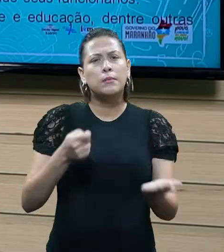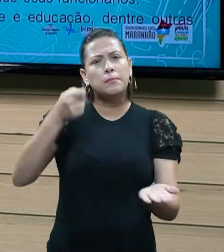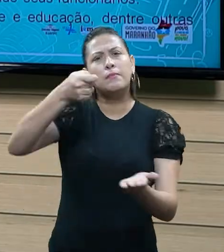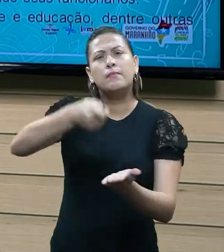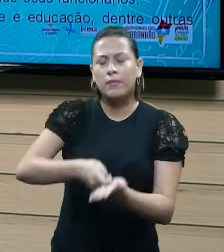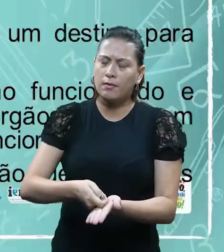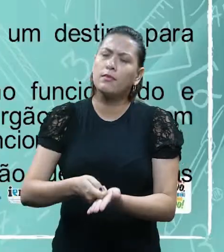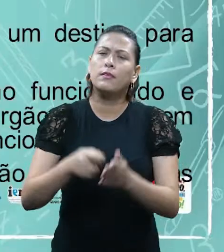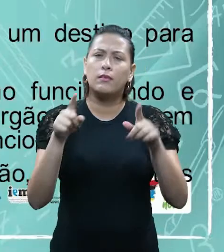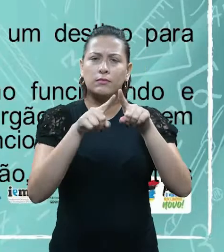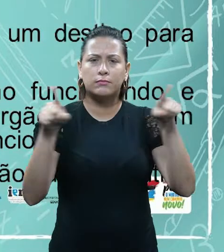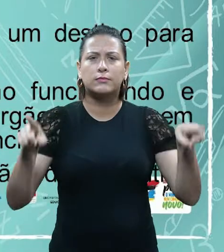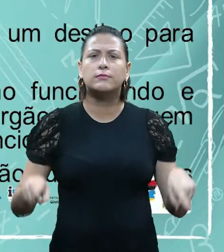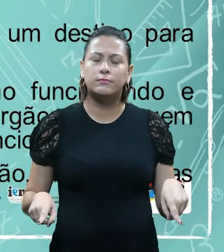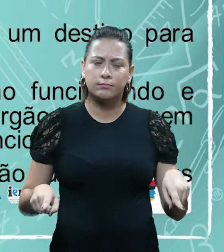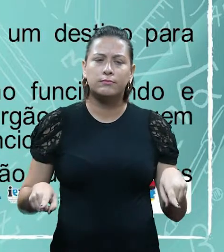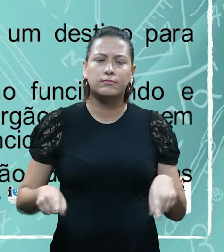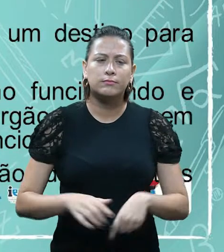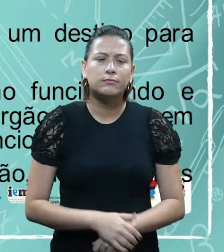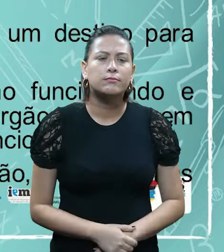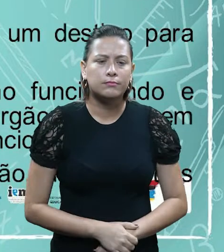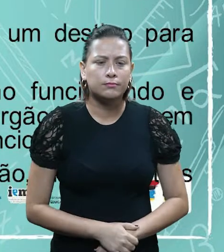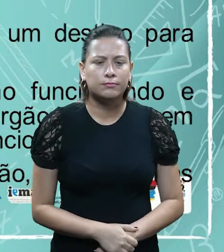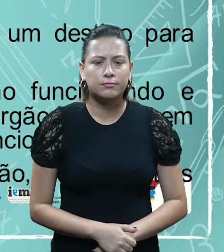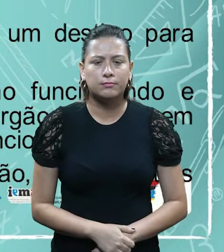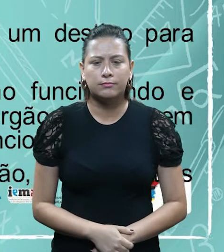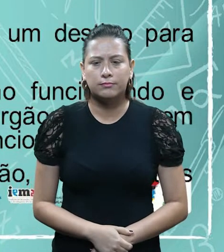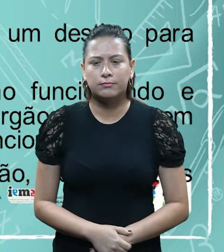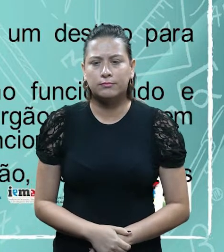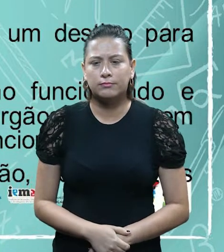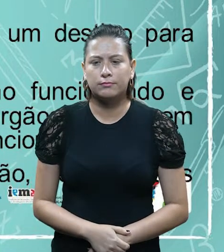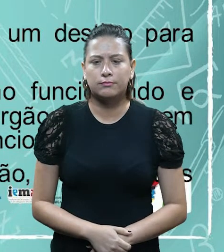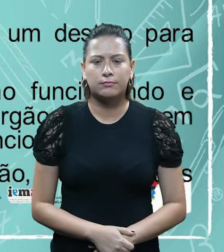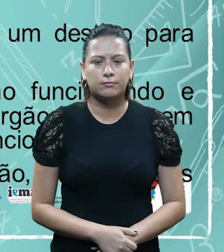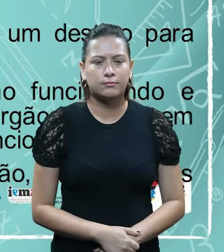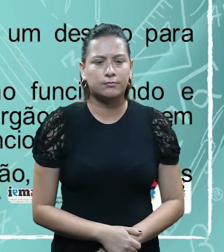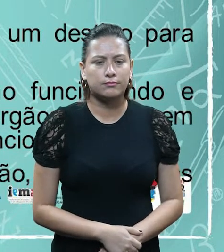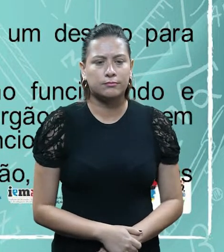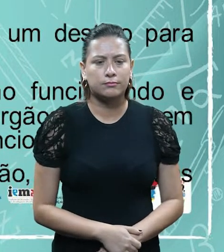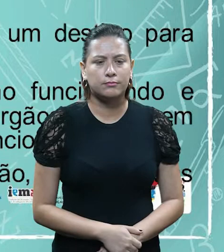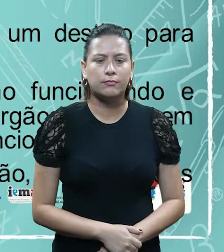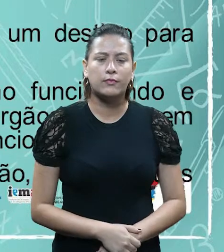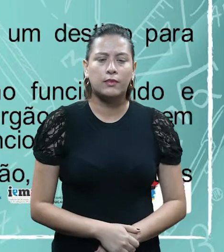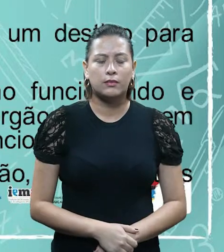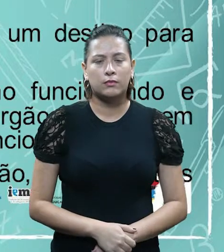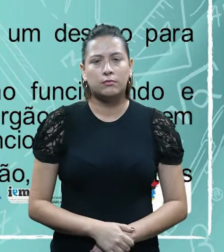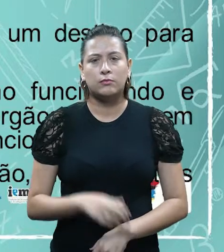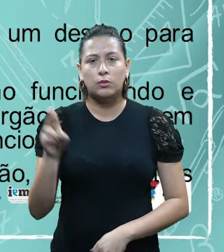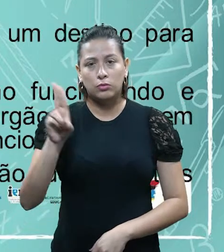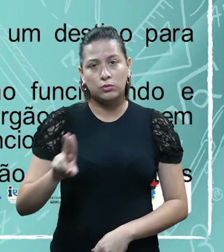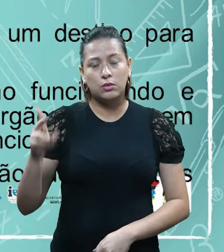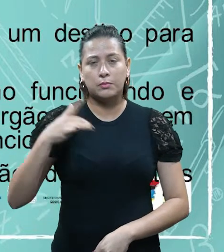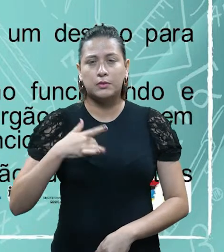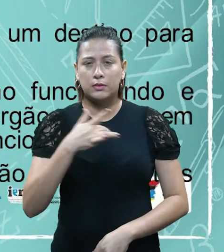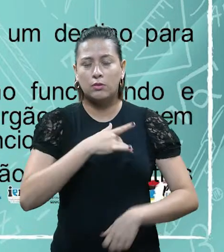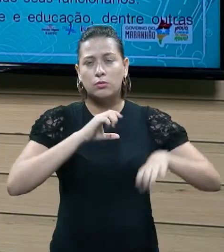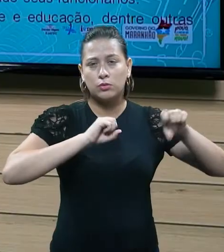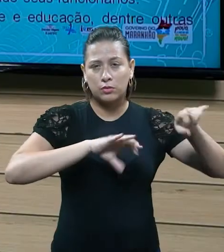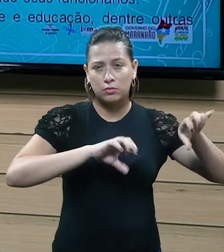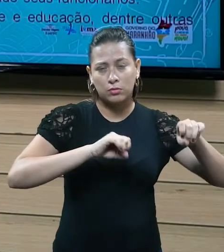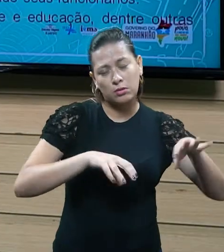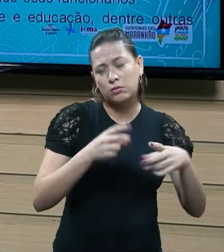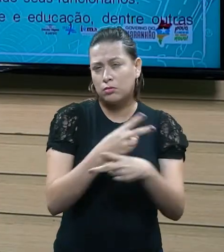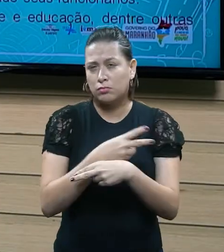dentre outras funções, de fato, do Estado. Em grande parte, são utilizados para a saúde, educação, dentre outras finalidades.